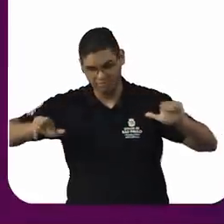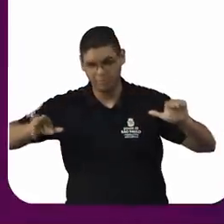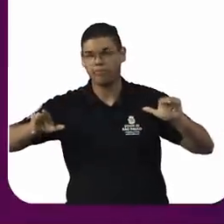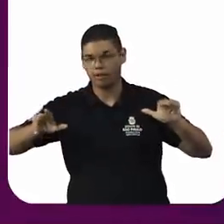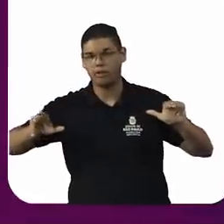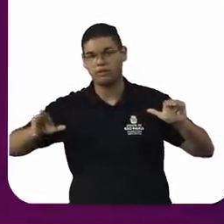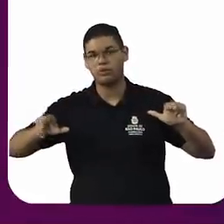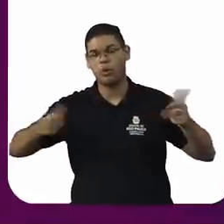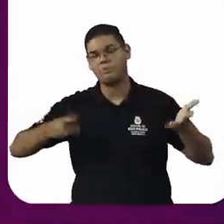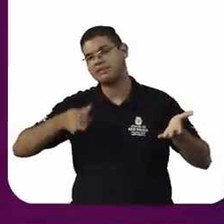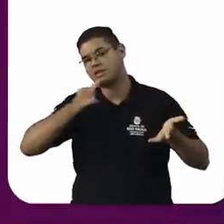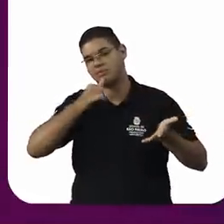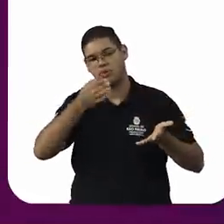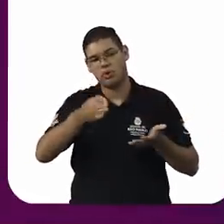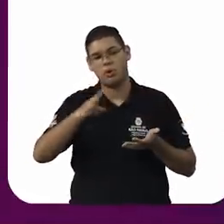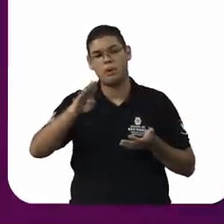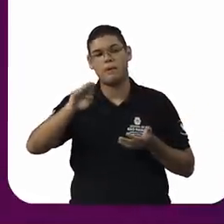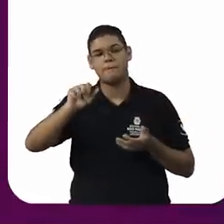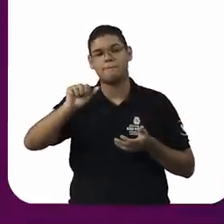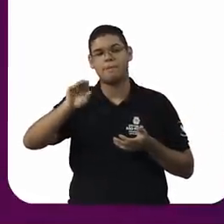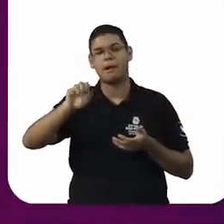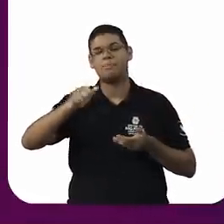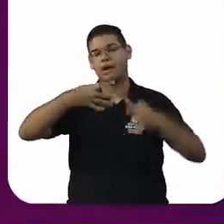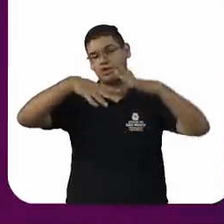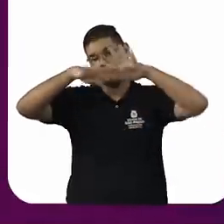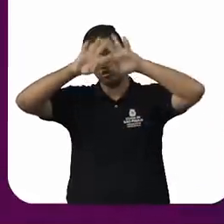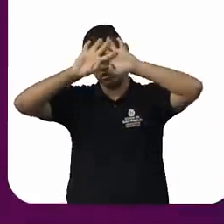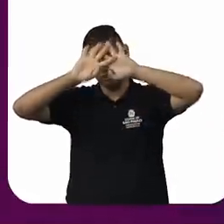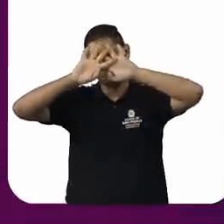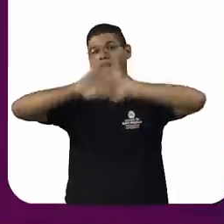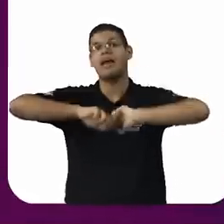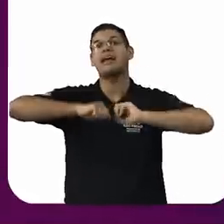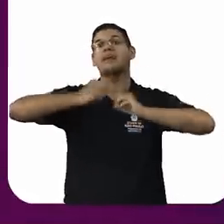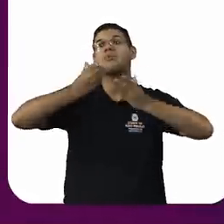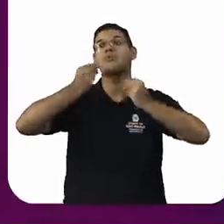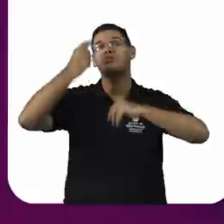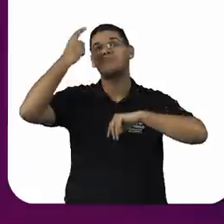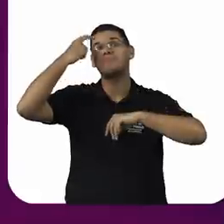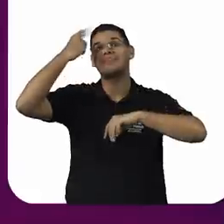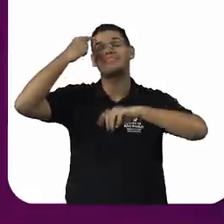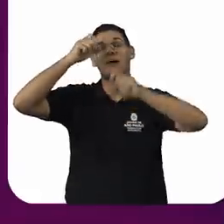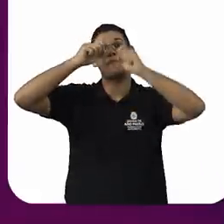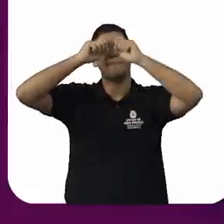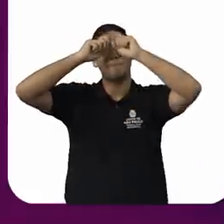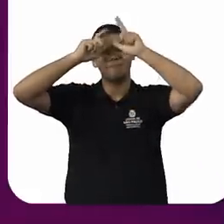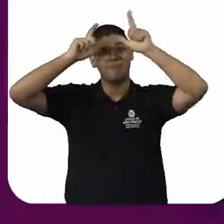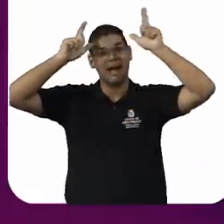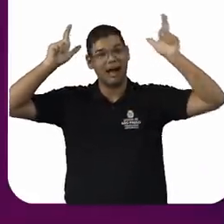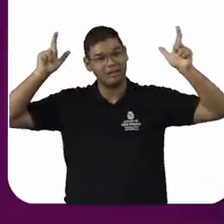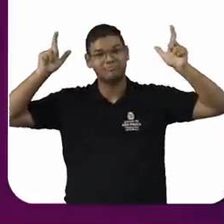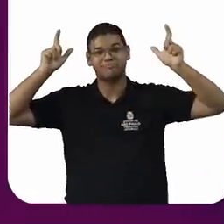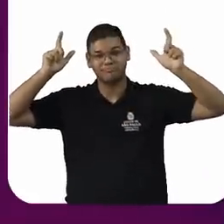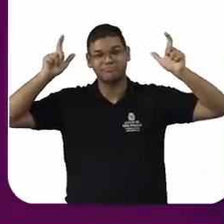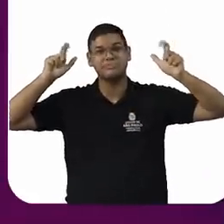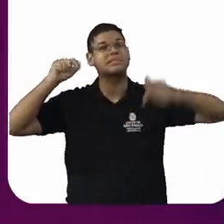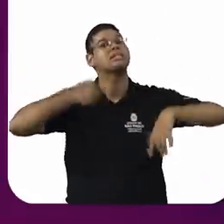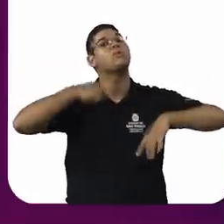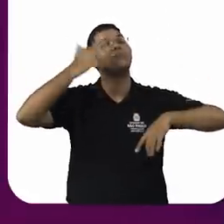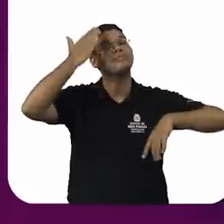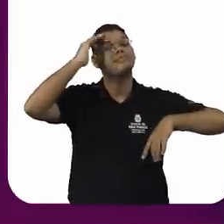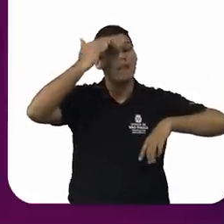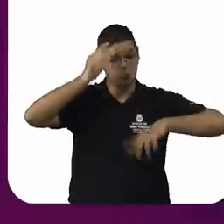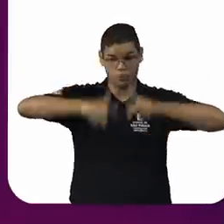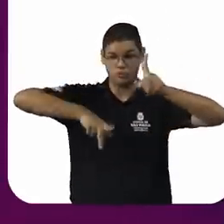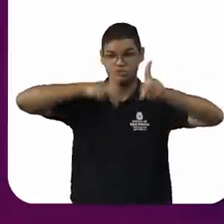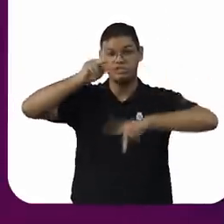o meu Baba Lorixá, grande pensador, escritor, semiótico, Baba Sidney, porque eu entendo que o dia que o povo da